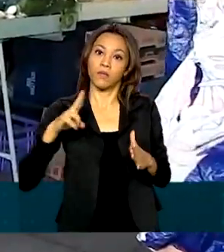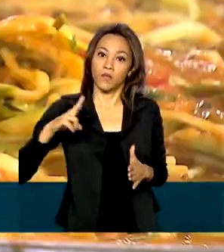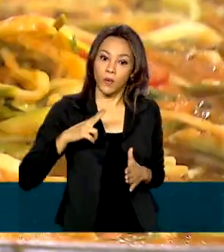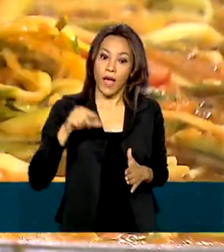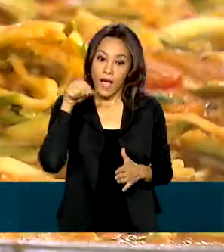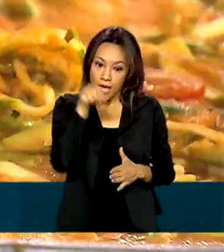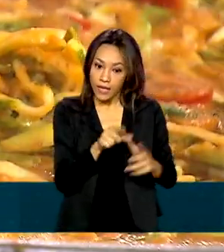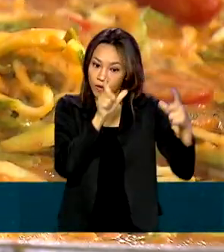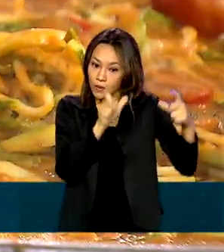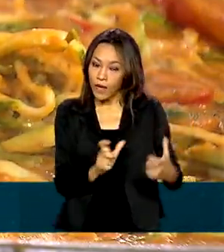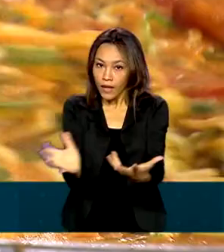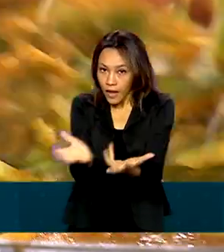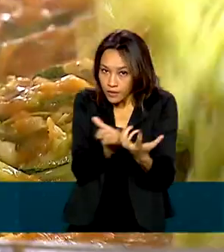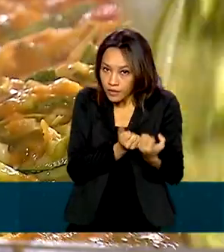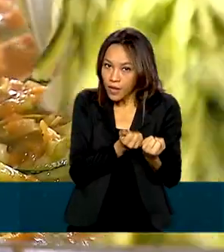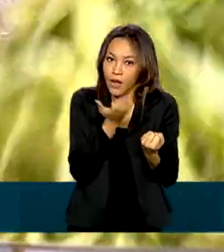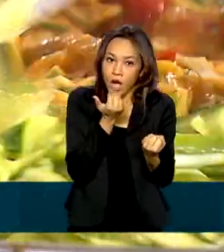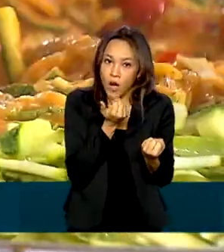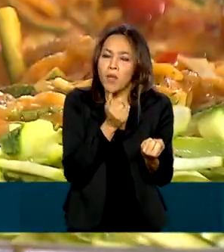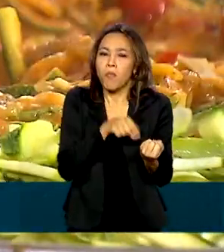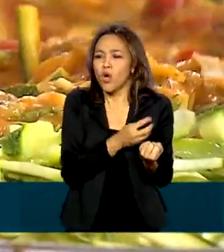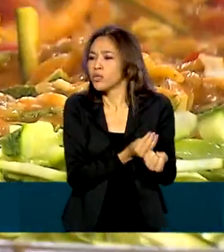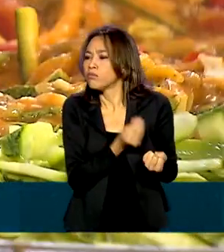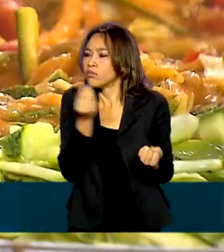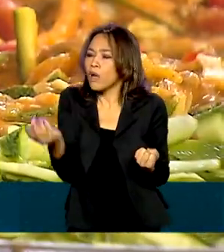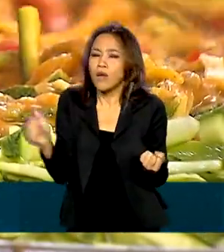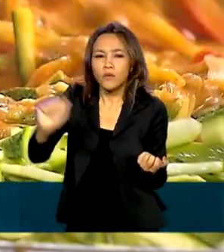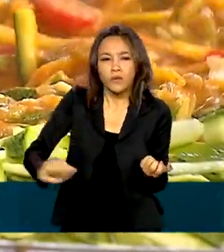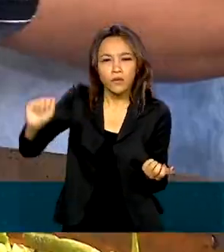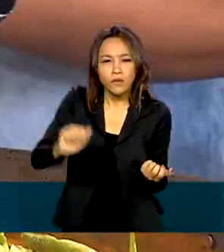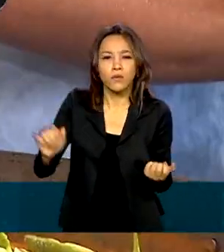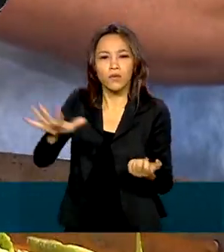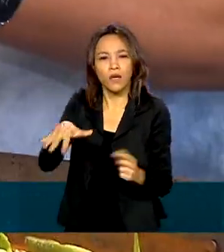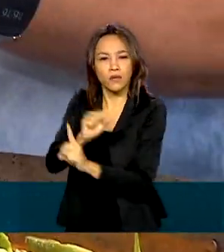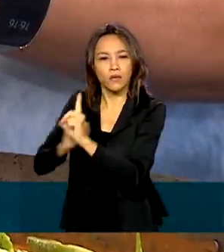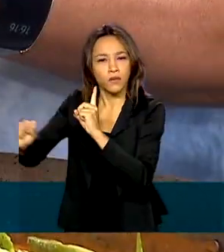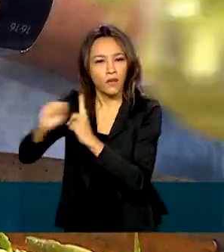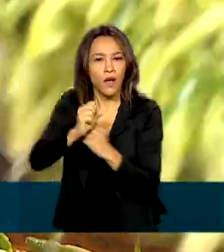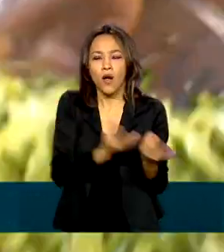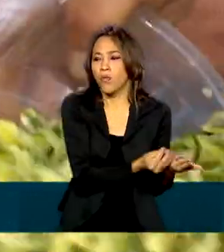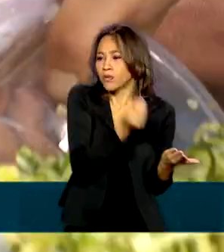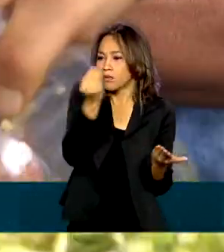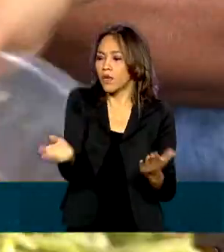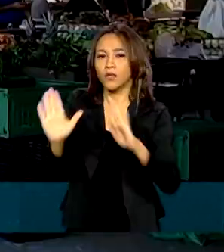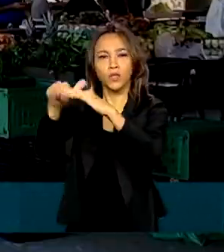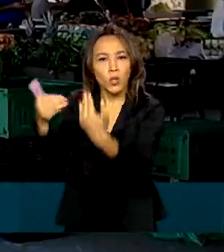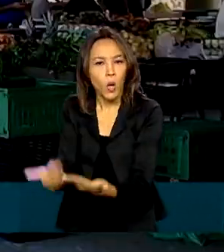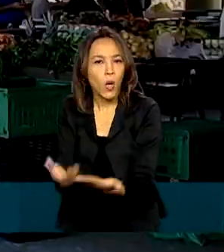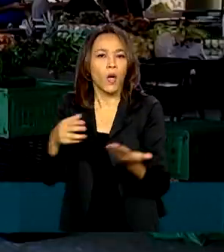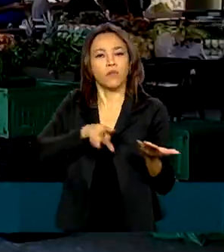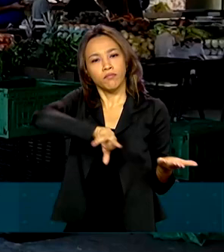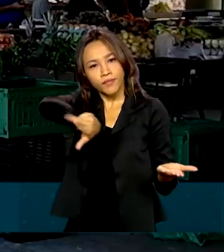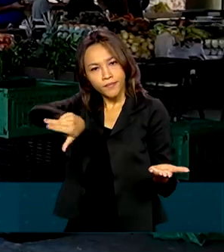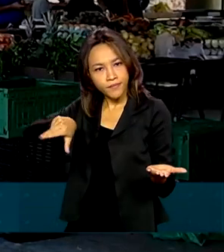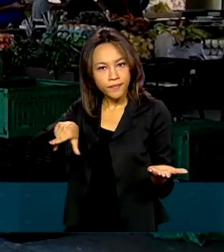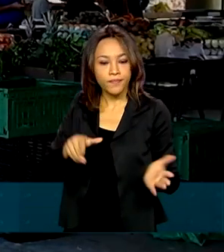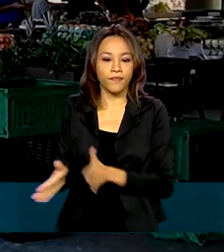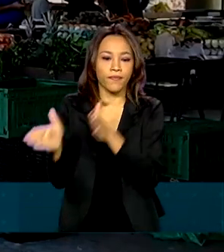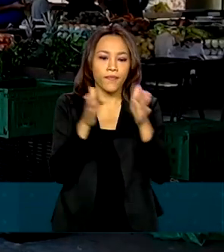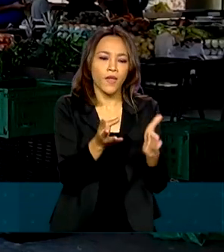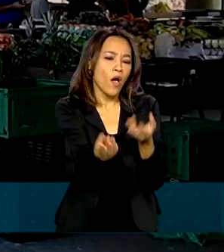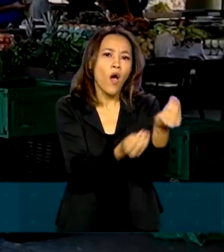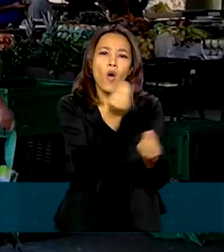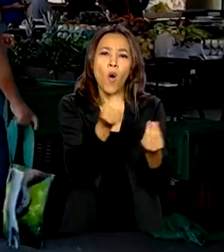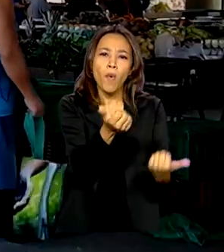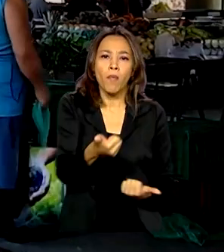distribuição pode ser destinada a instituições de assistência social ou de ensino, por exemplo. Como é que a gente pode fortalecer essa